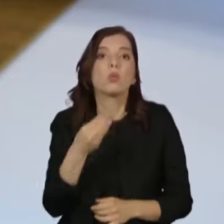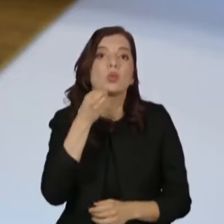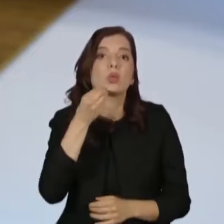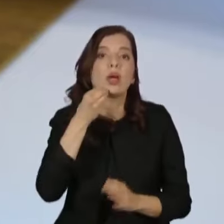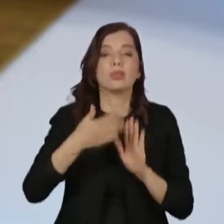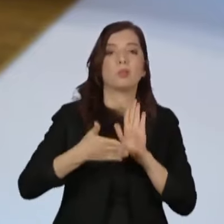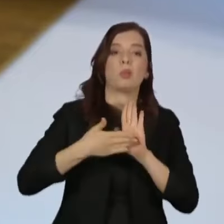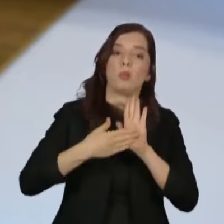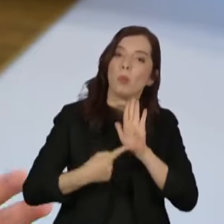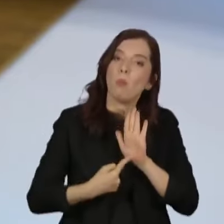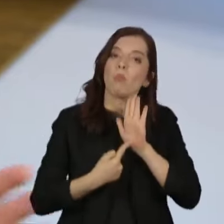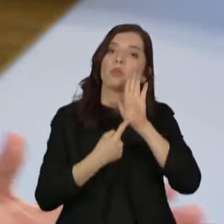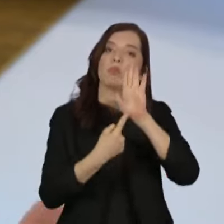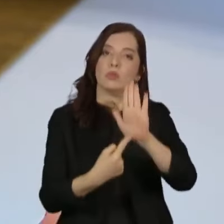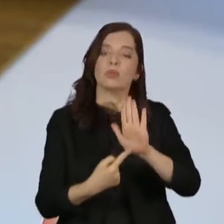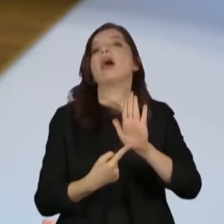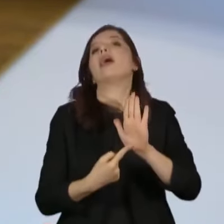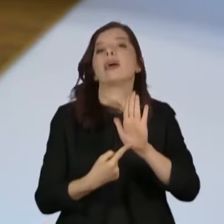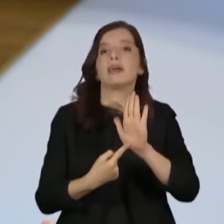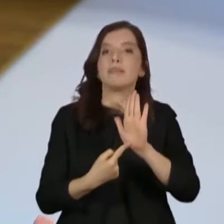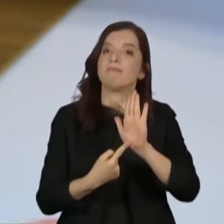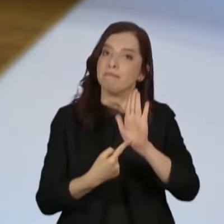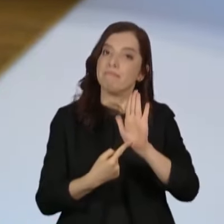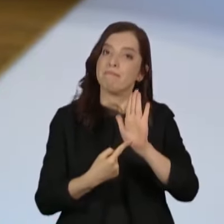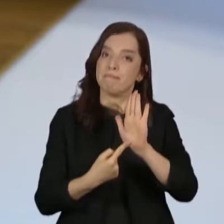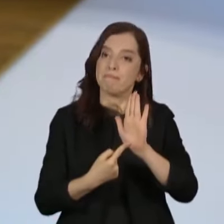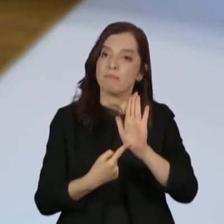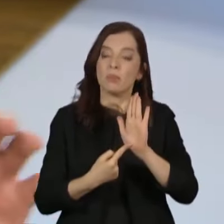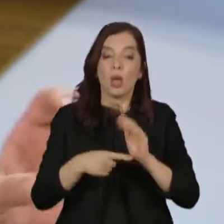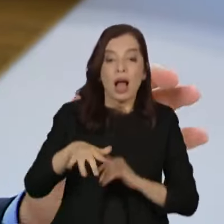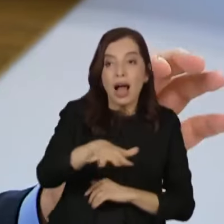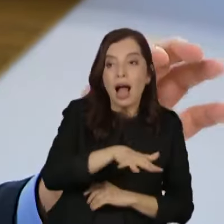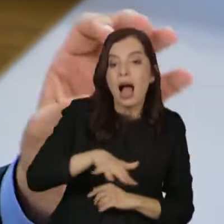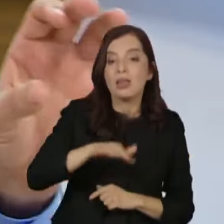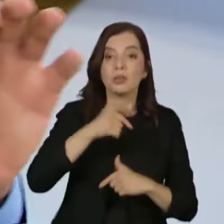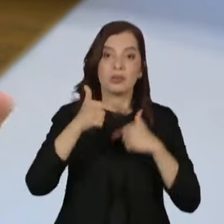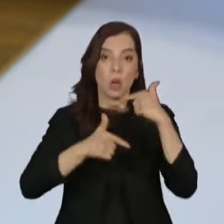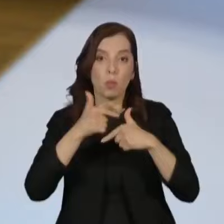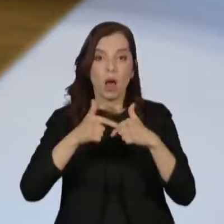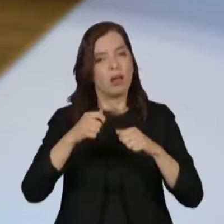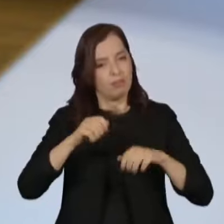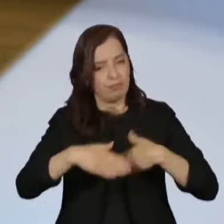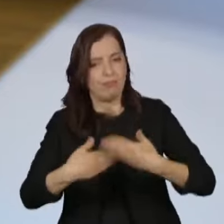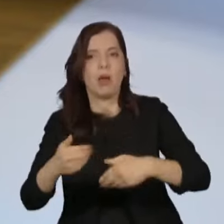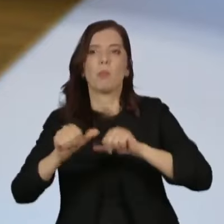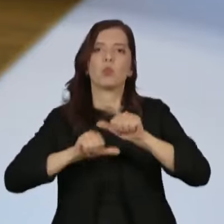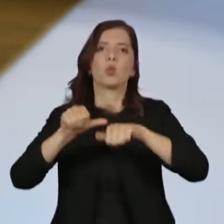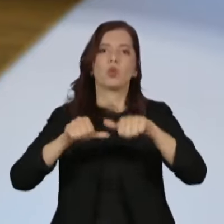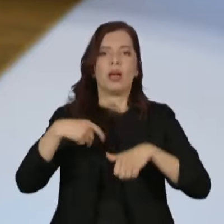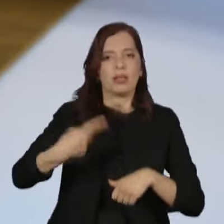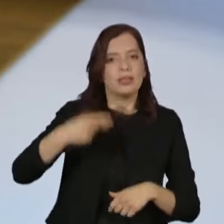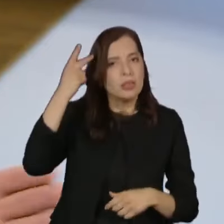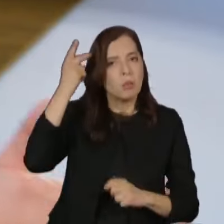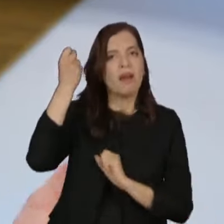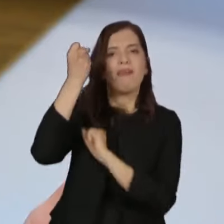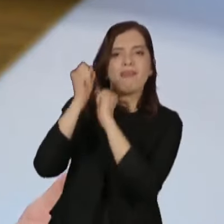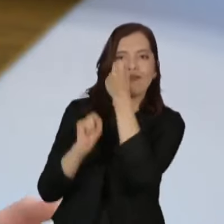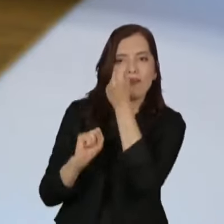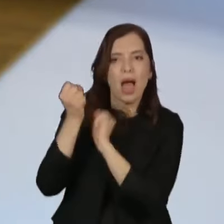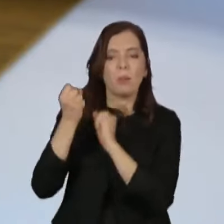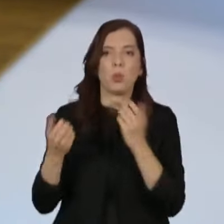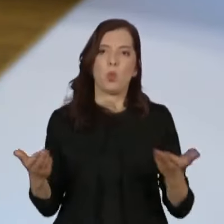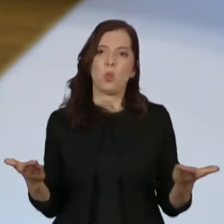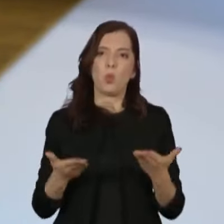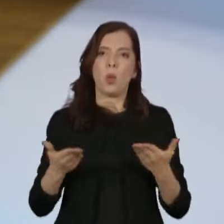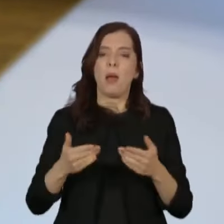O Centro de Oportunidades é o seguinte, o mundo do trabalho mudou em São Paulo. São Paulo já foi uma cidade industrial, hoje é uma cidade majoritariamente de